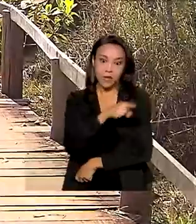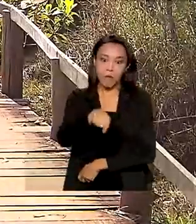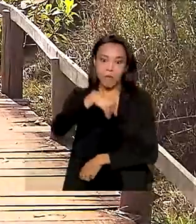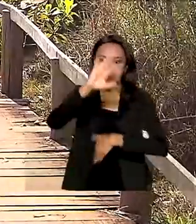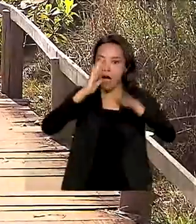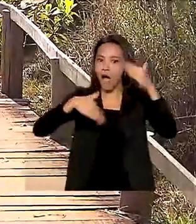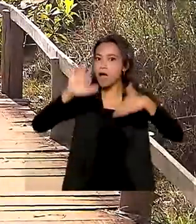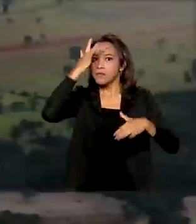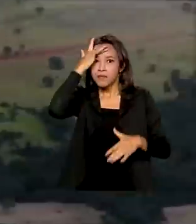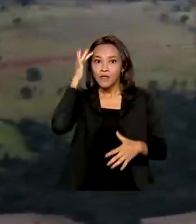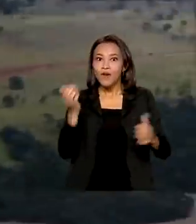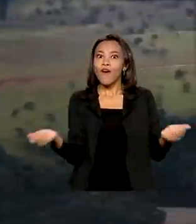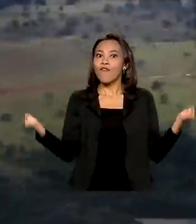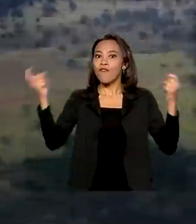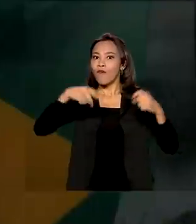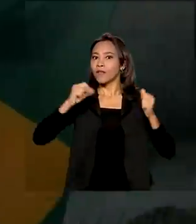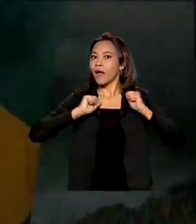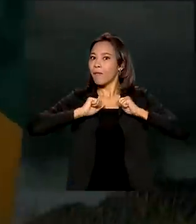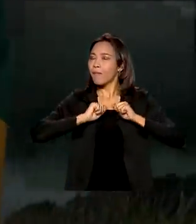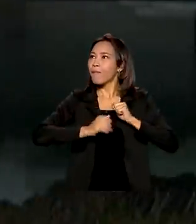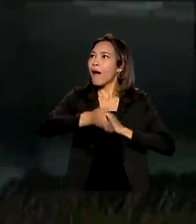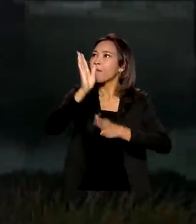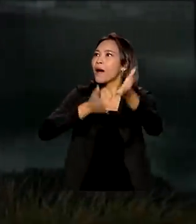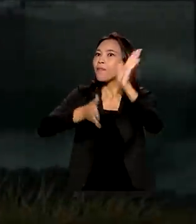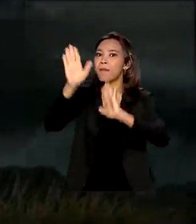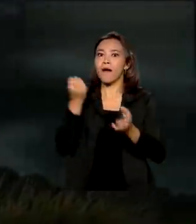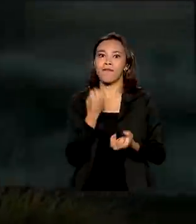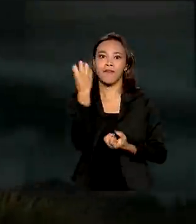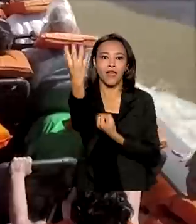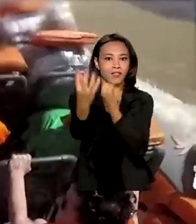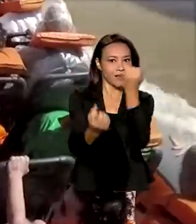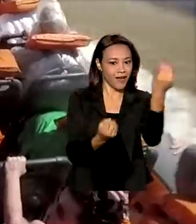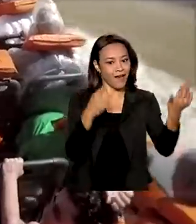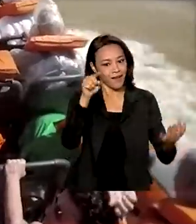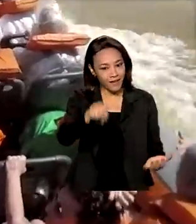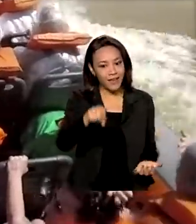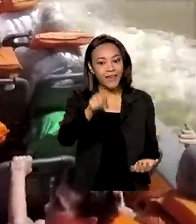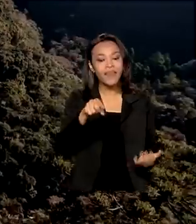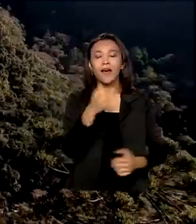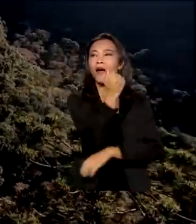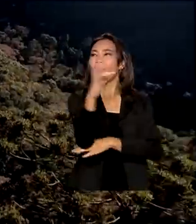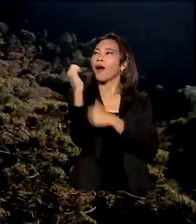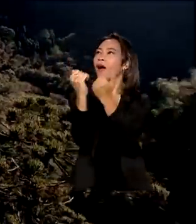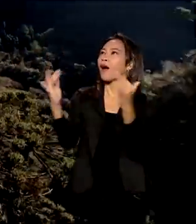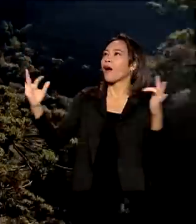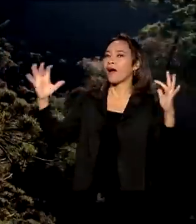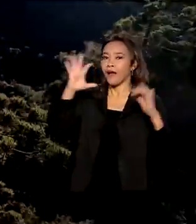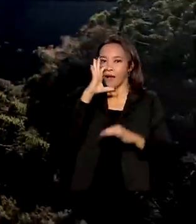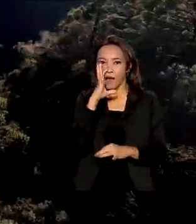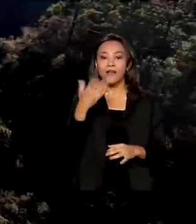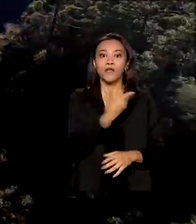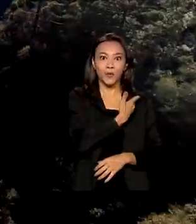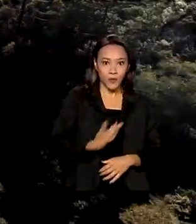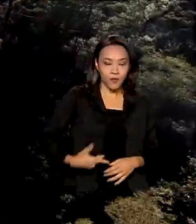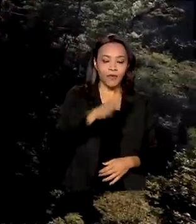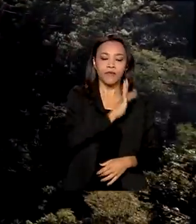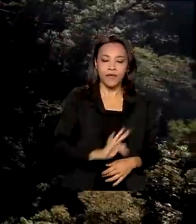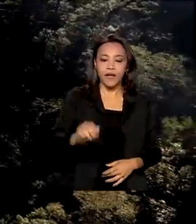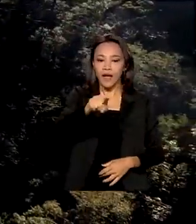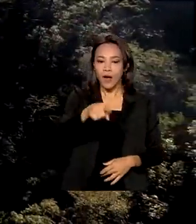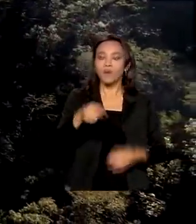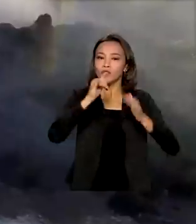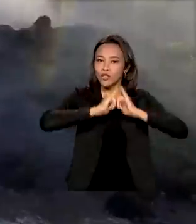mais pessoas voltem a viajar. Uma aposta é o turismo junto à natureza e o governo federal lançou a campanha